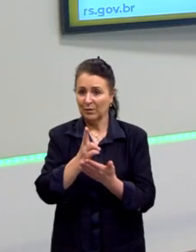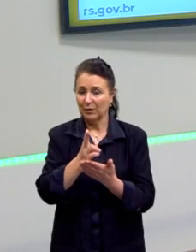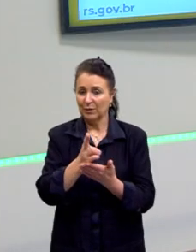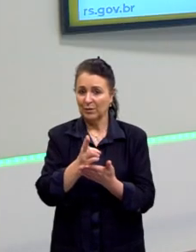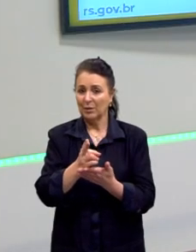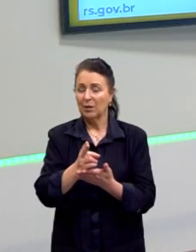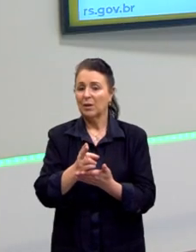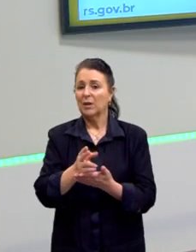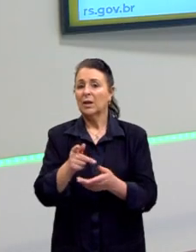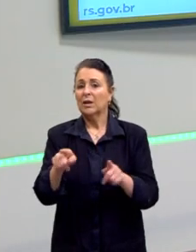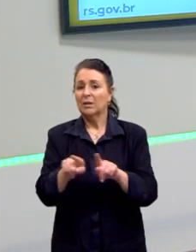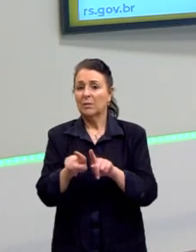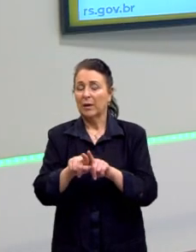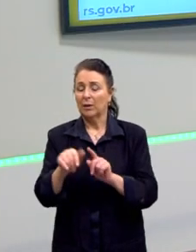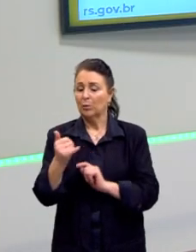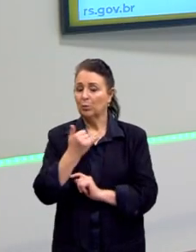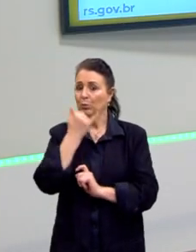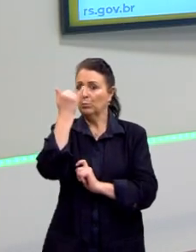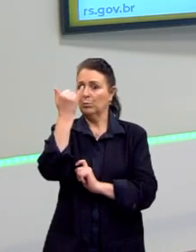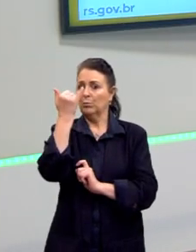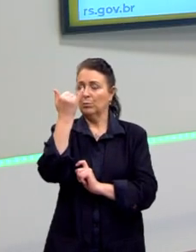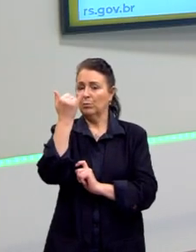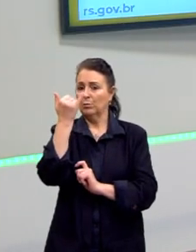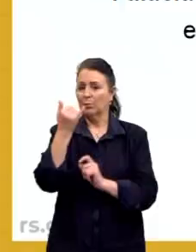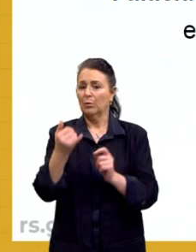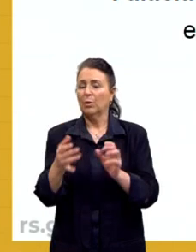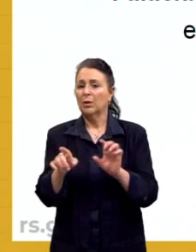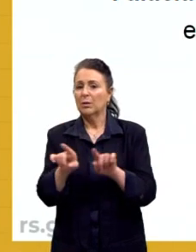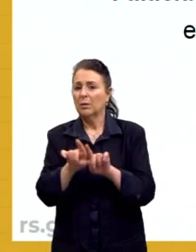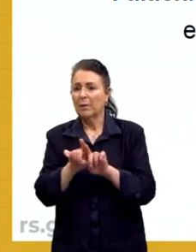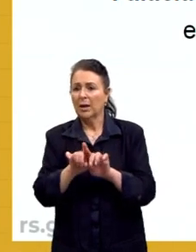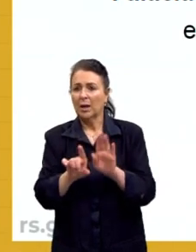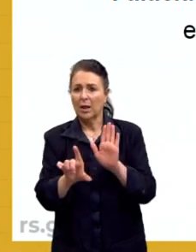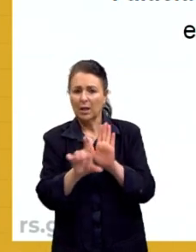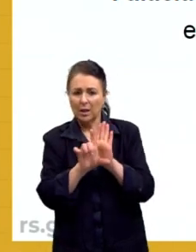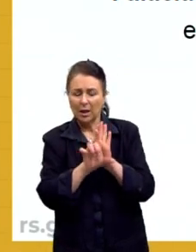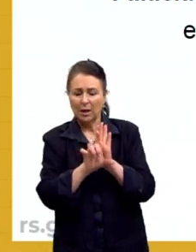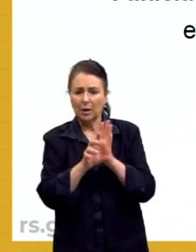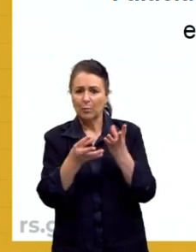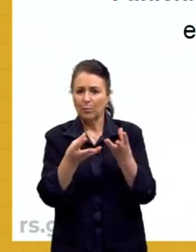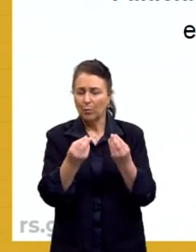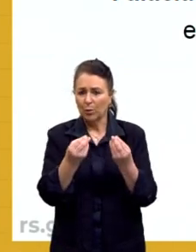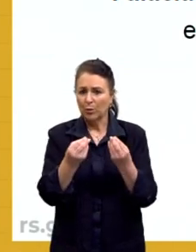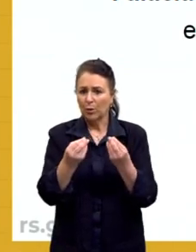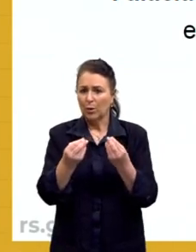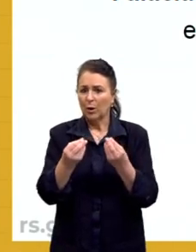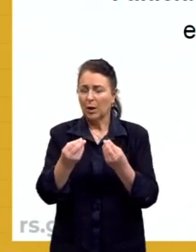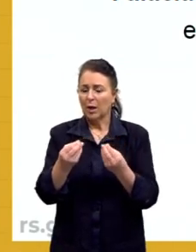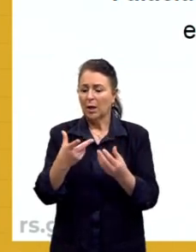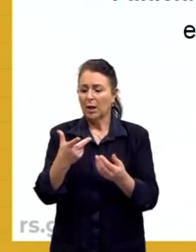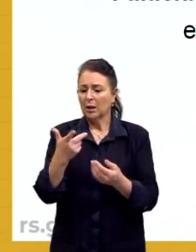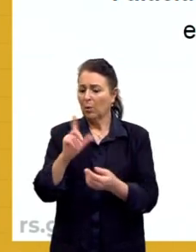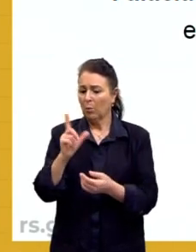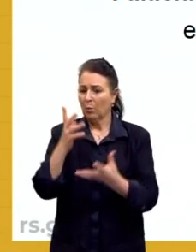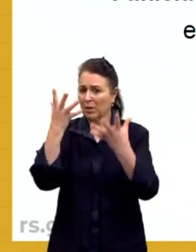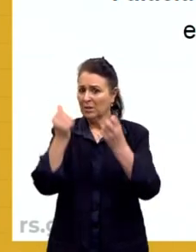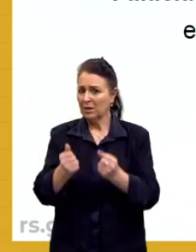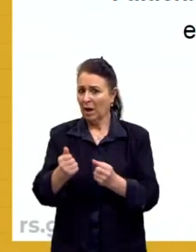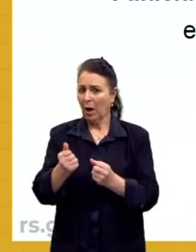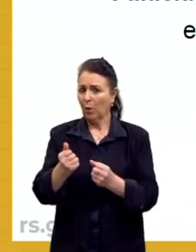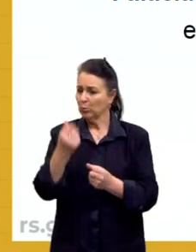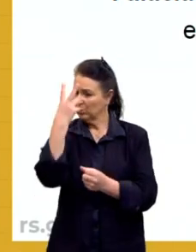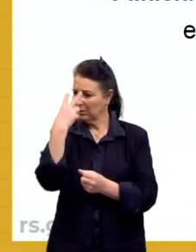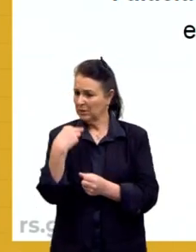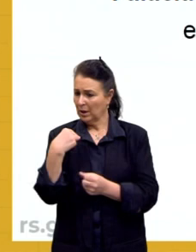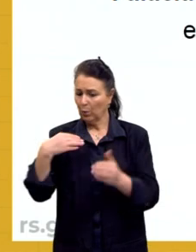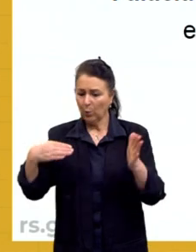falácia de acidentes, por excesso de legalismo, por exemplo, impedir um deficiente visual de entrar em uma loja devido à